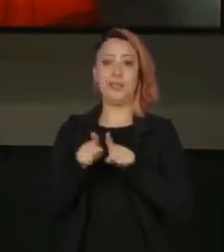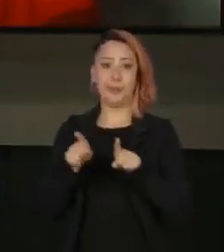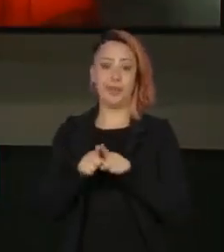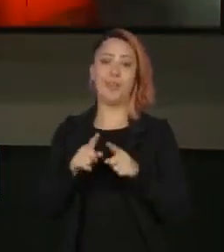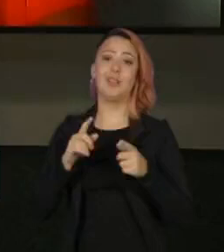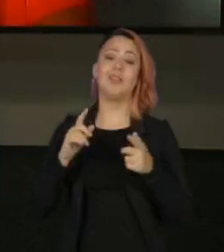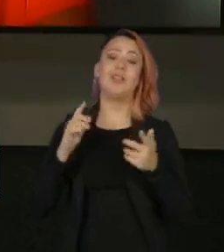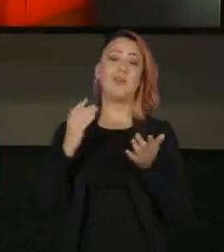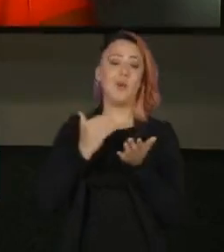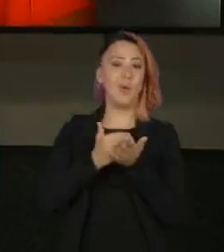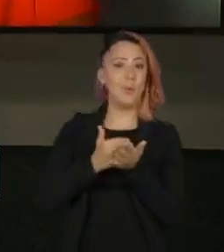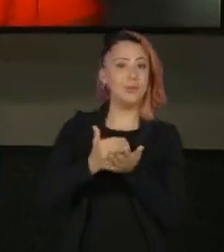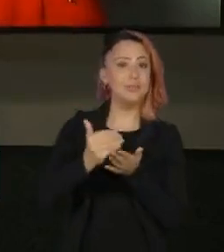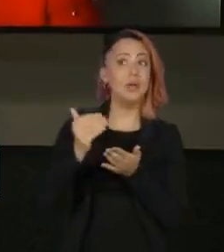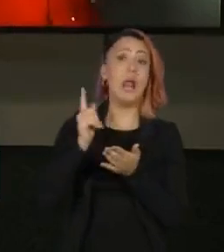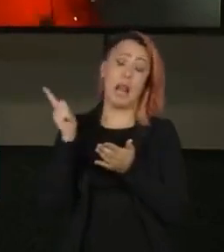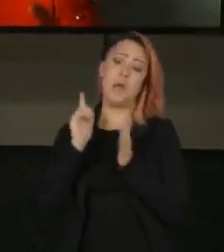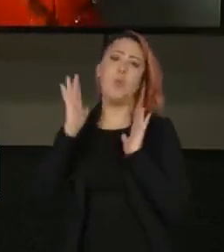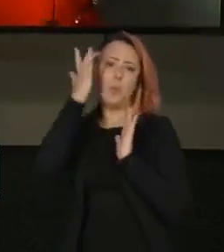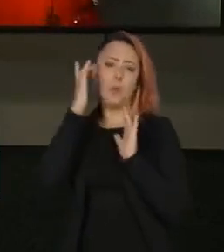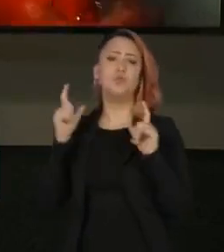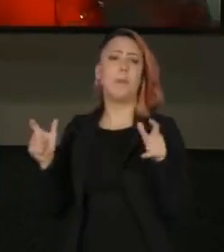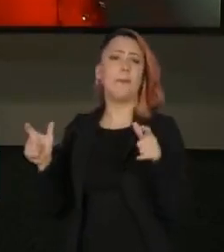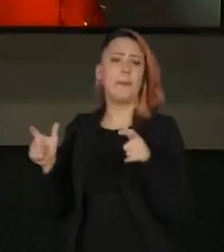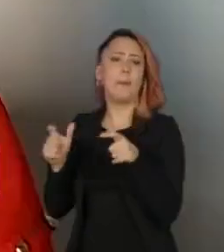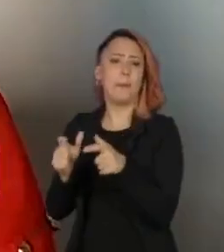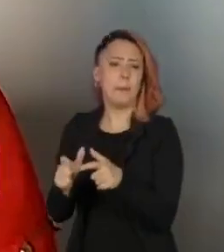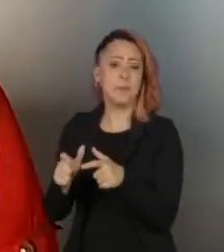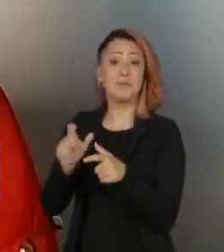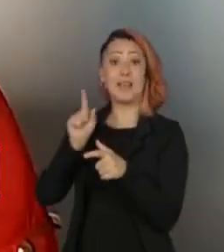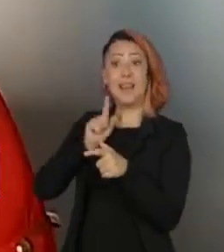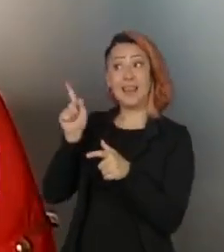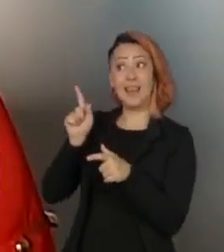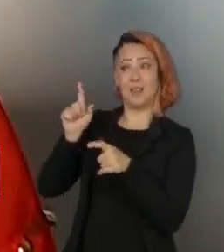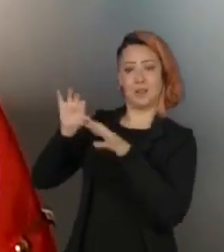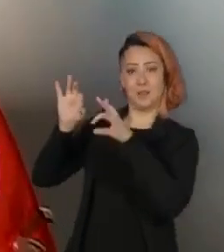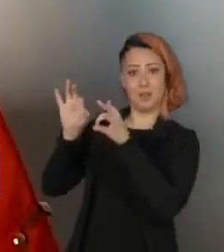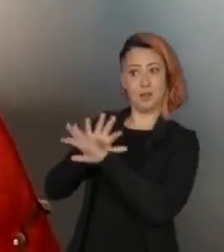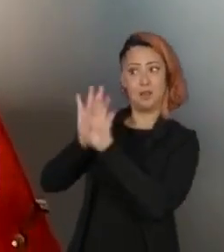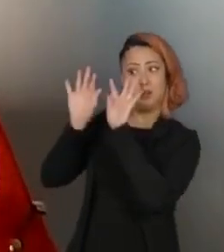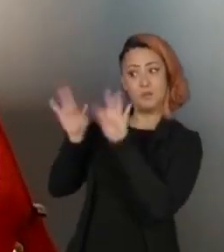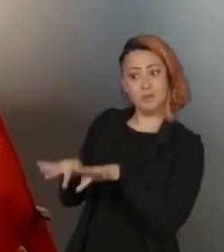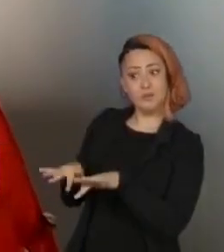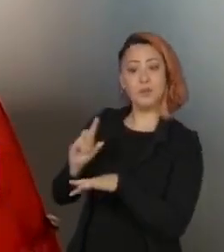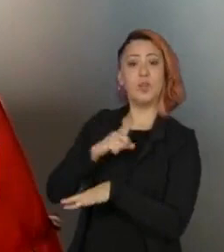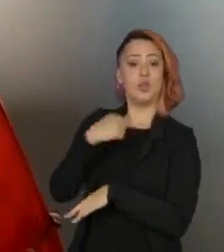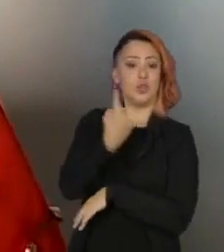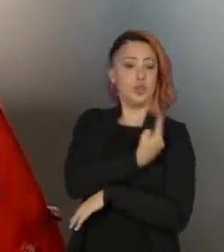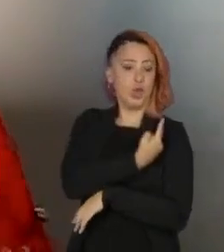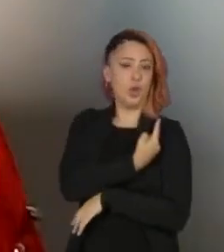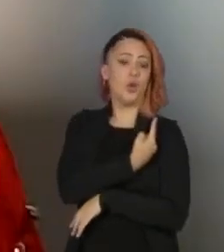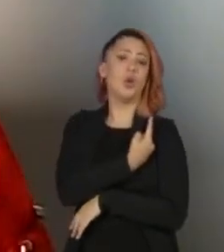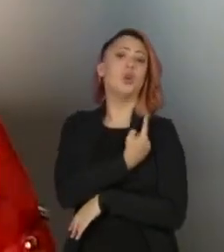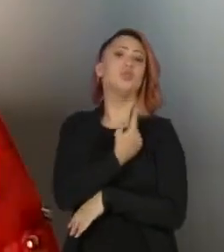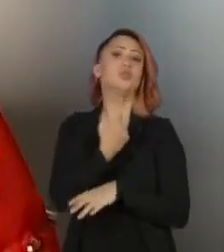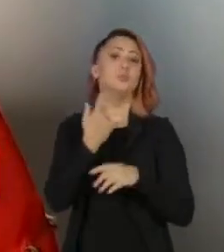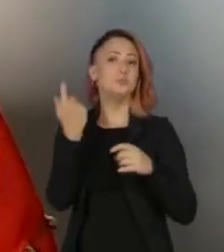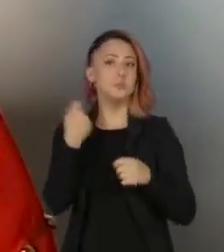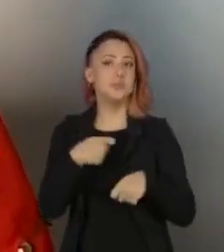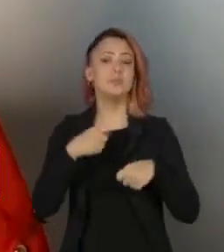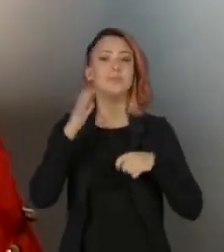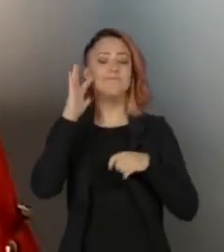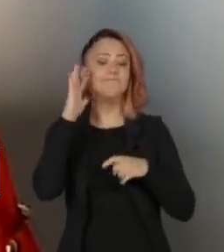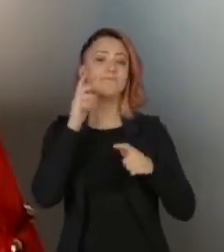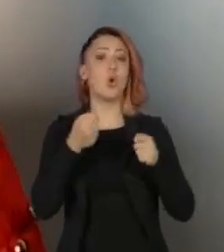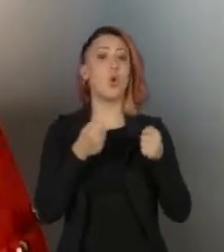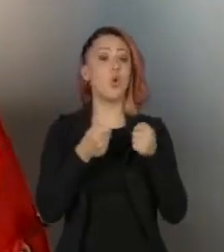deve estar começando a diminuir já. Então, terminando lá o que houve na China, a gente deve passar para um controle do número